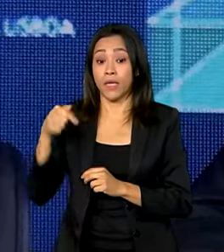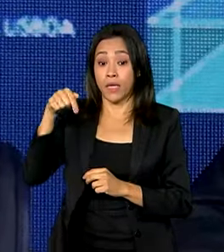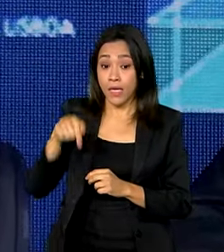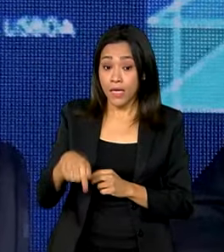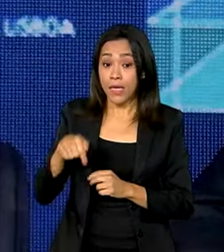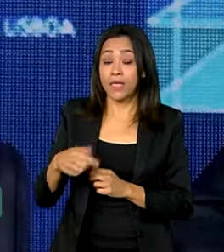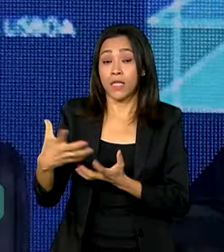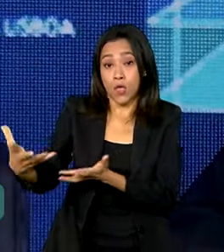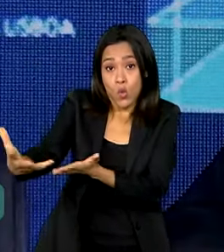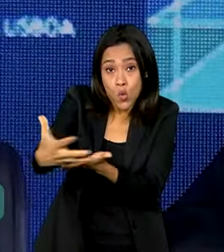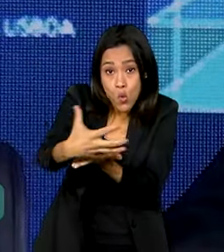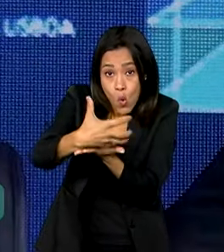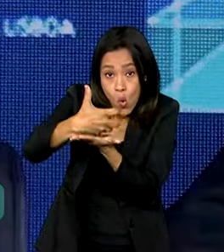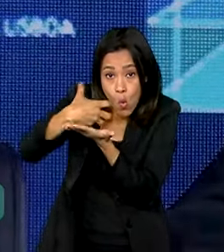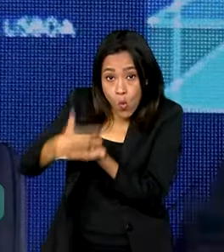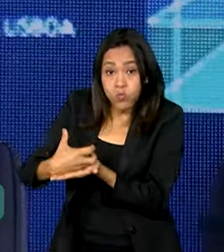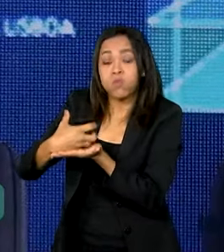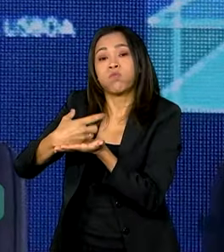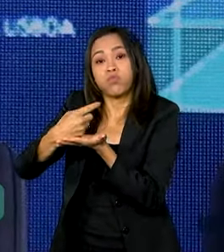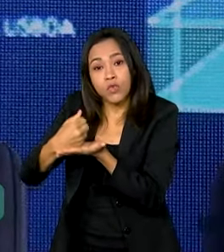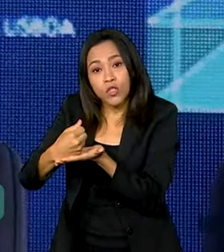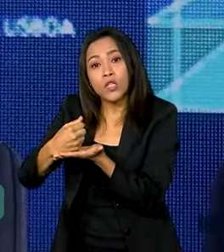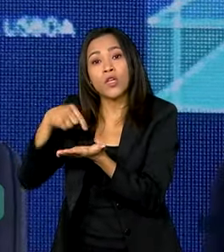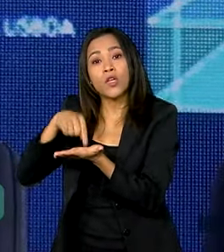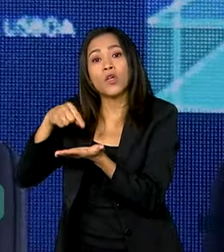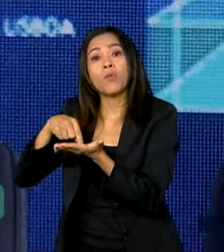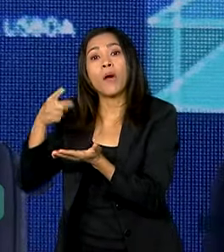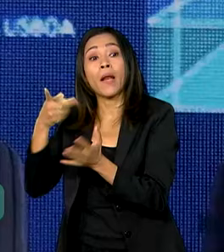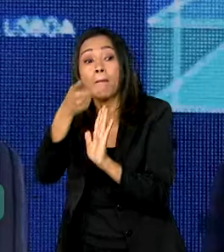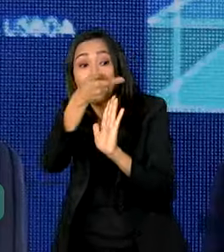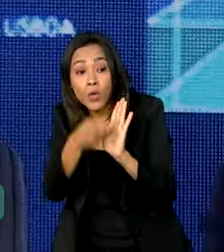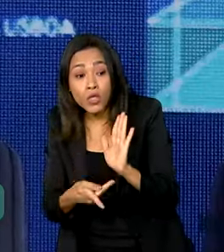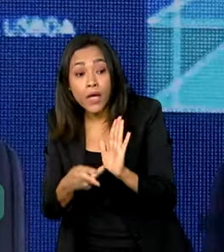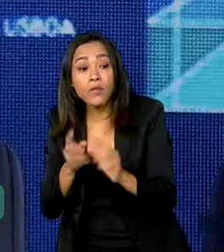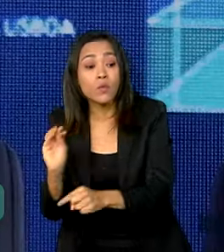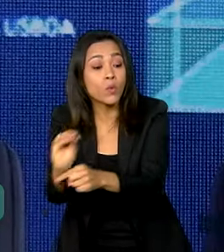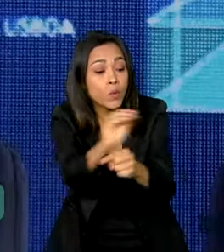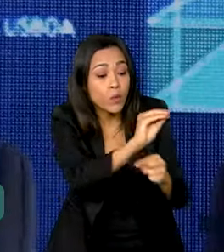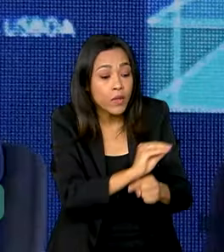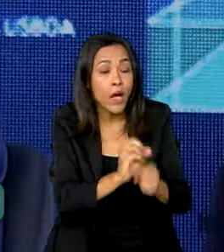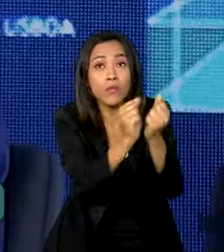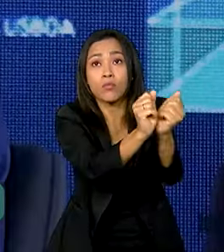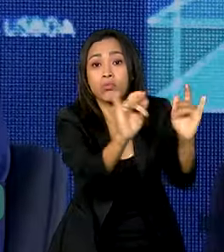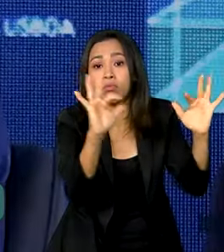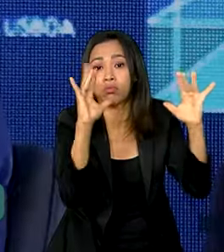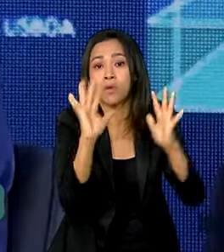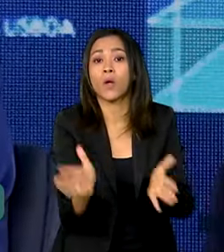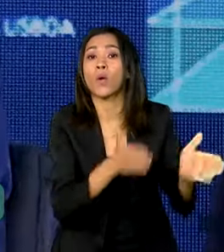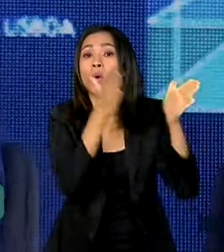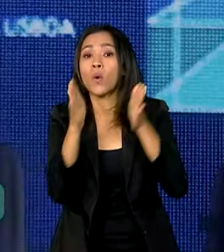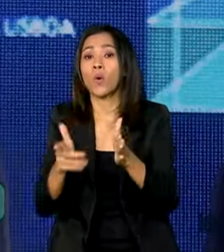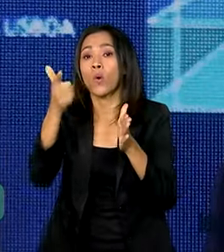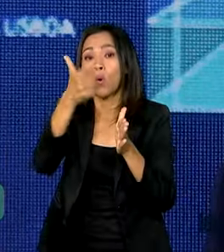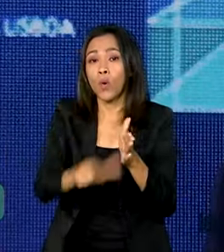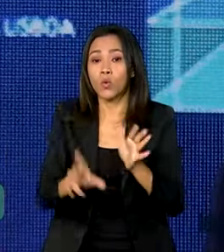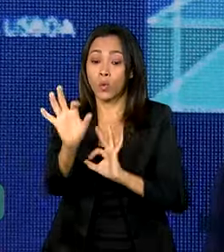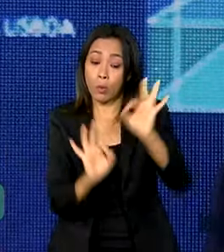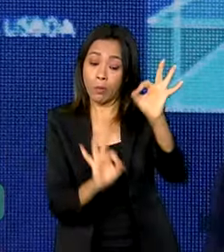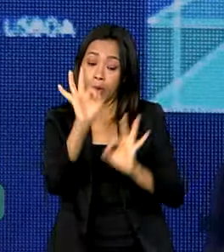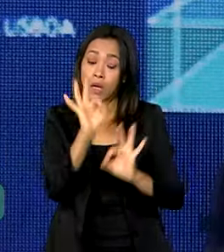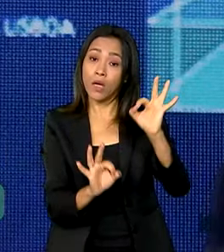recursos para financiar projetos verdes. O nosso plano safra é um plano safra